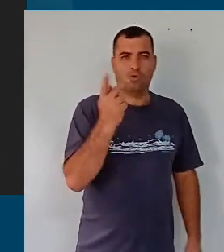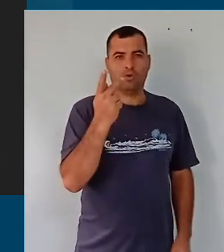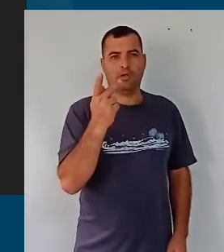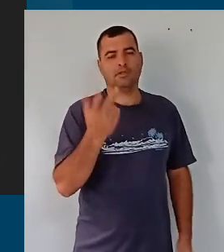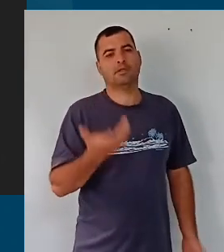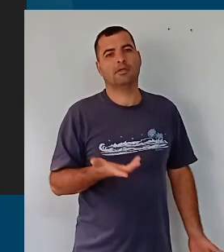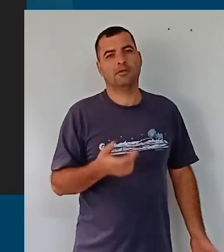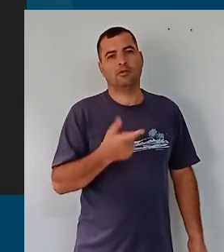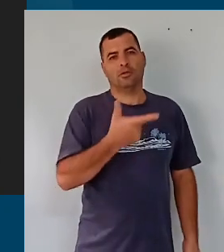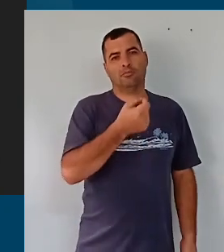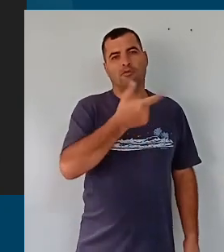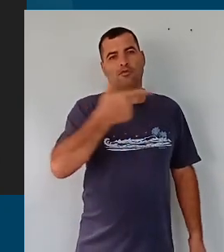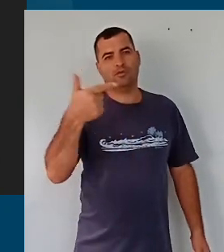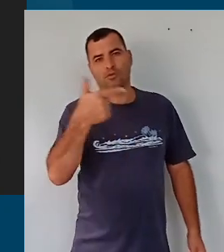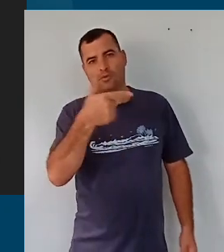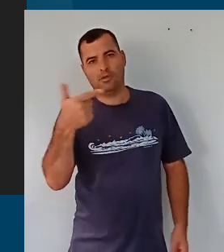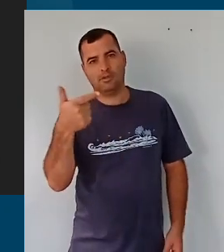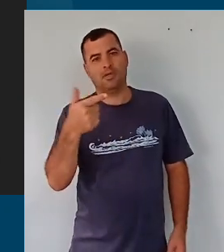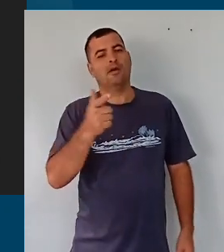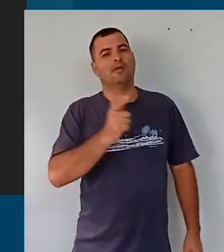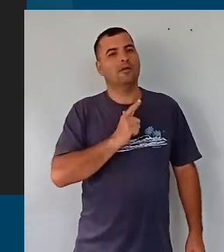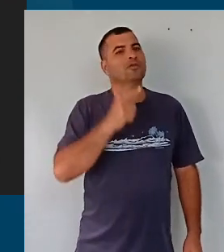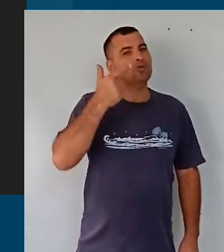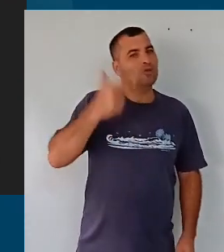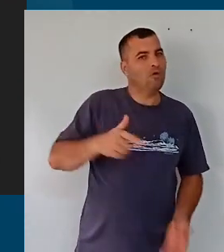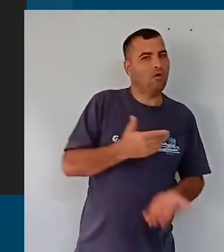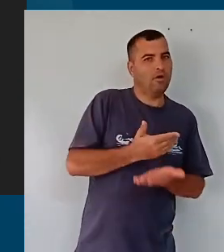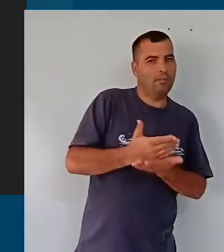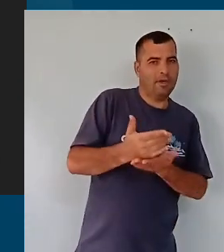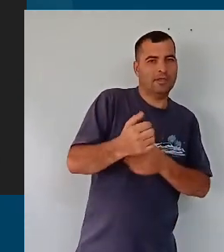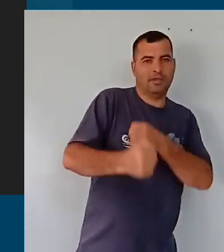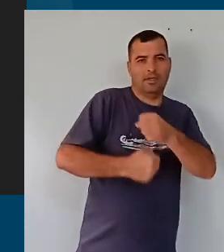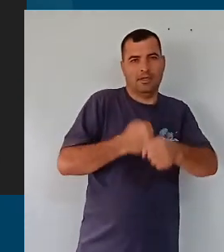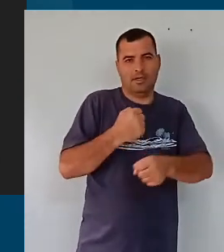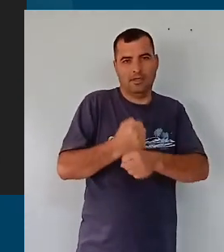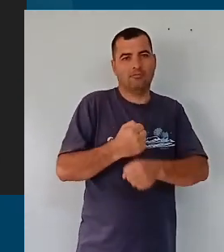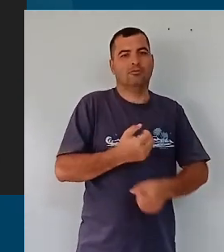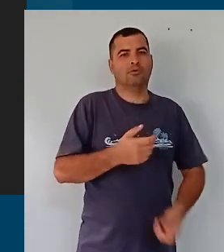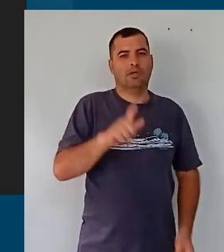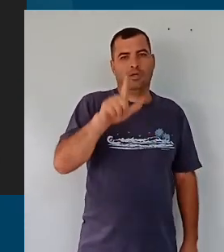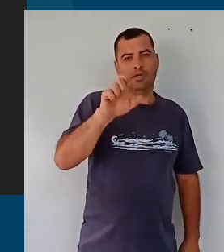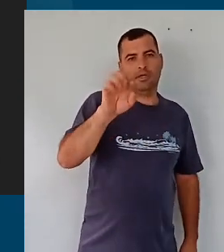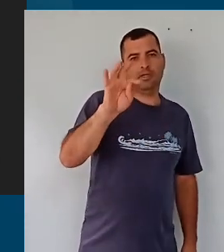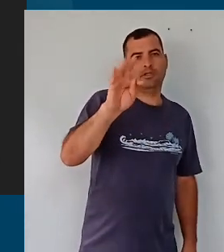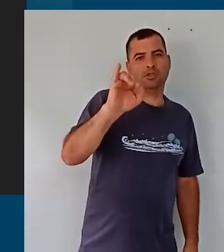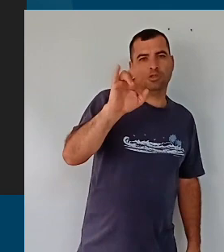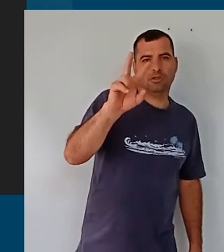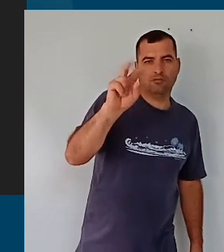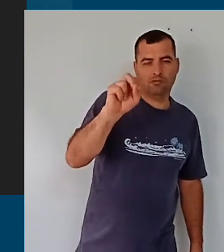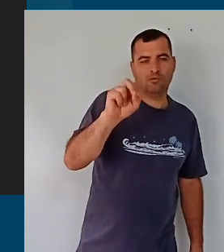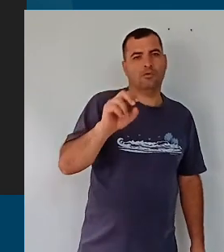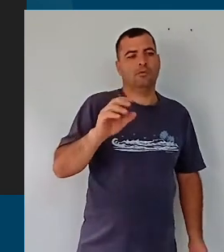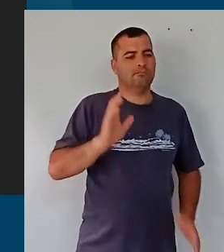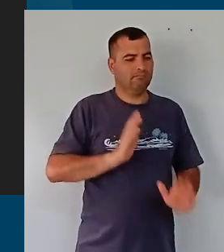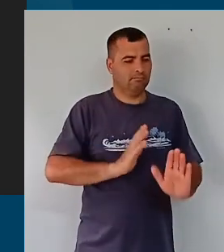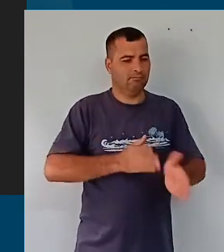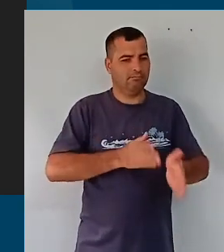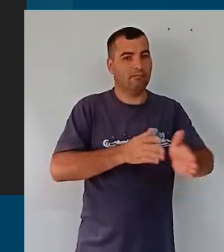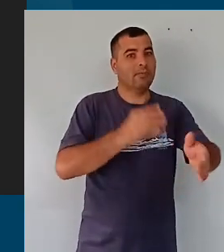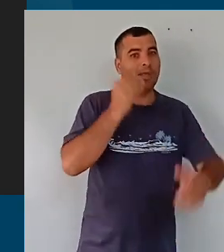que em 2022, retomando o calendário escolar, a gente consiga já caminhar para